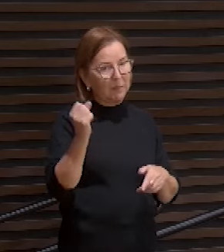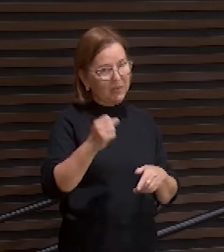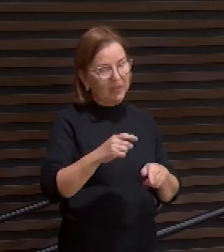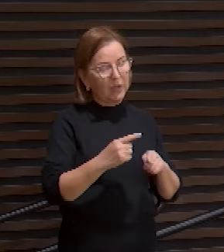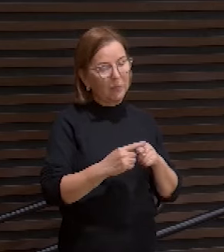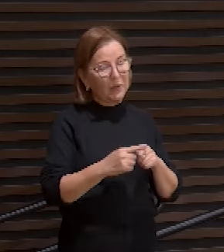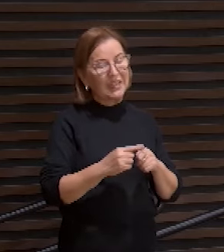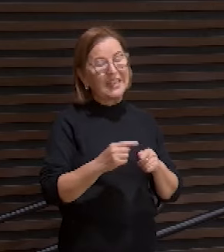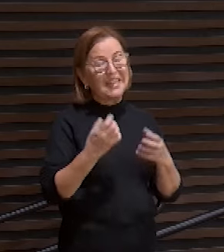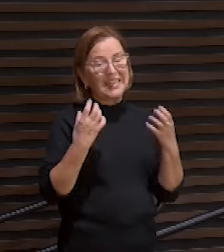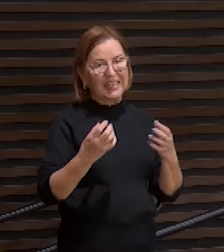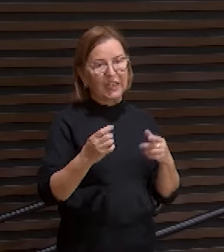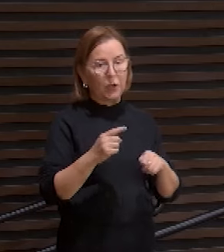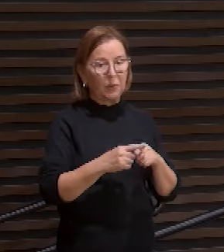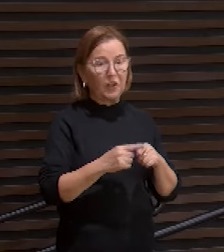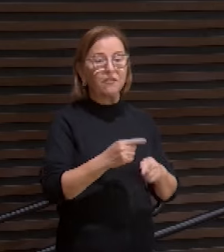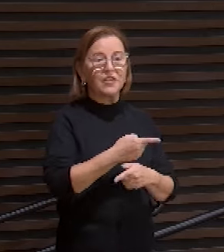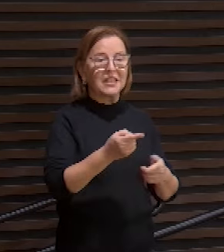porque você é mal